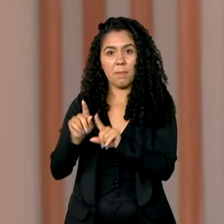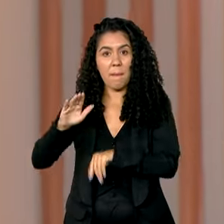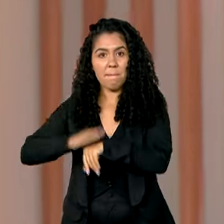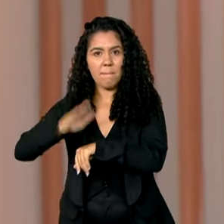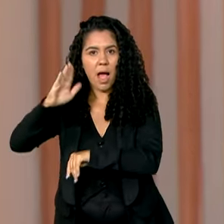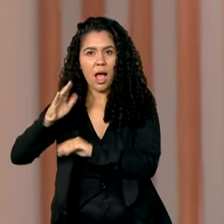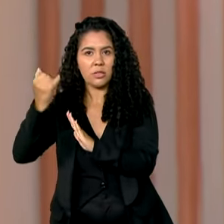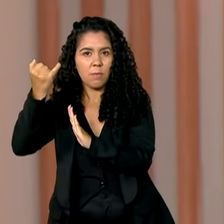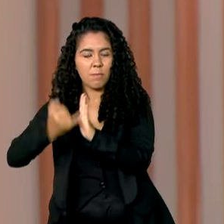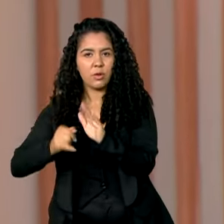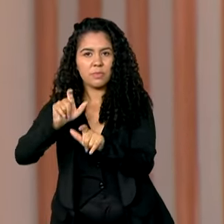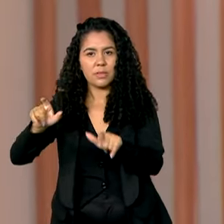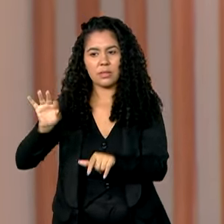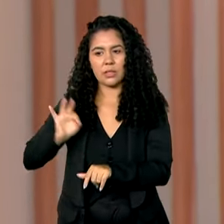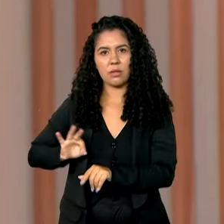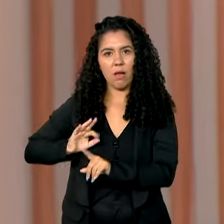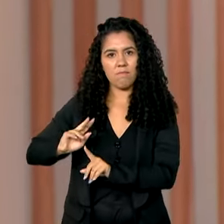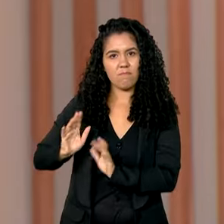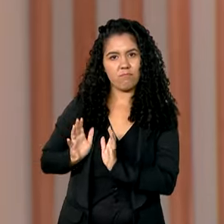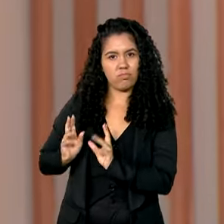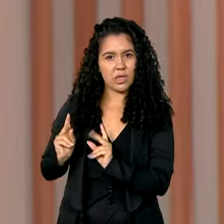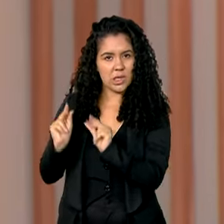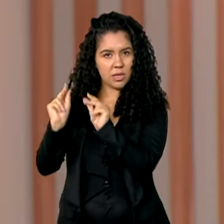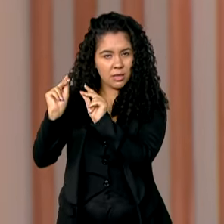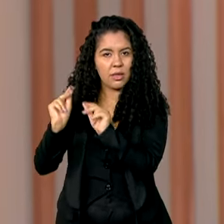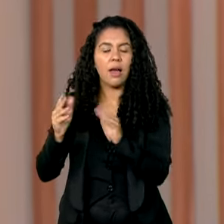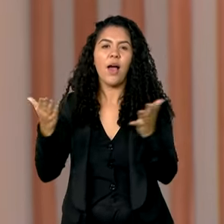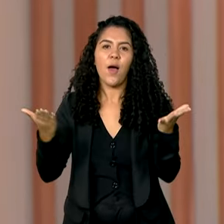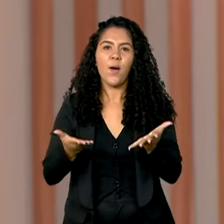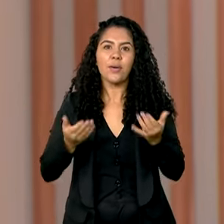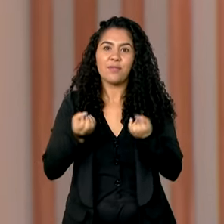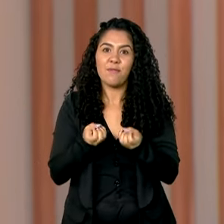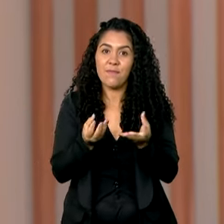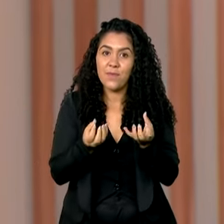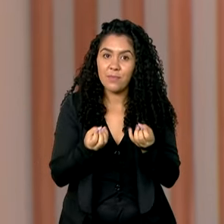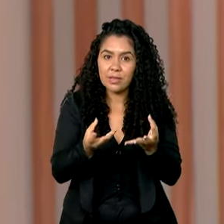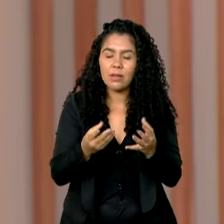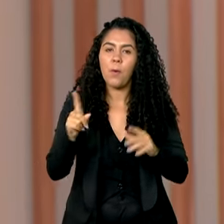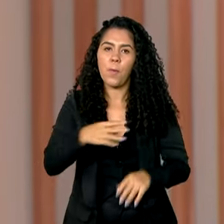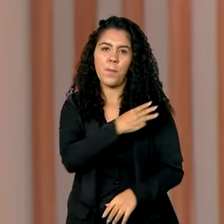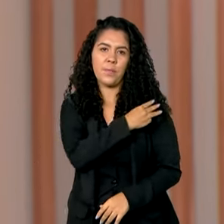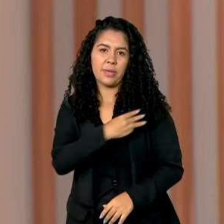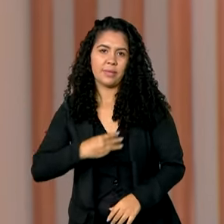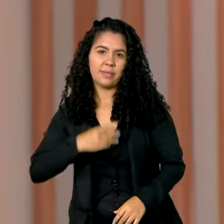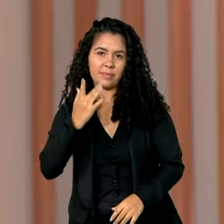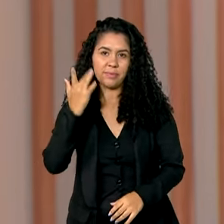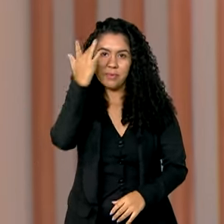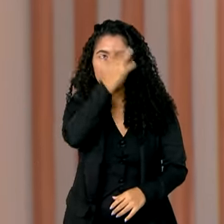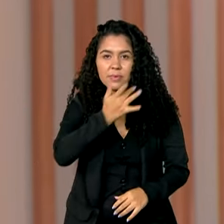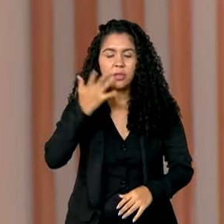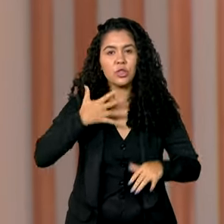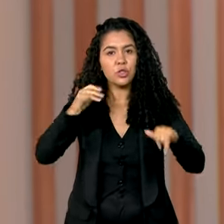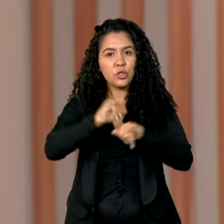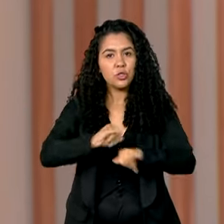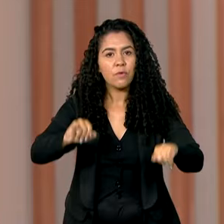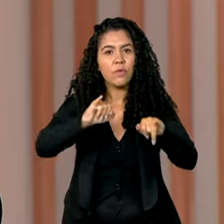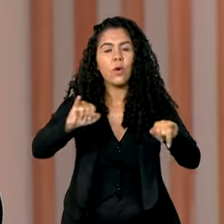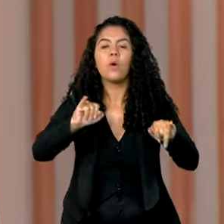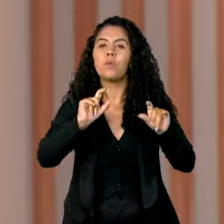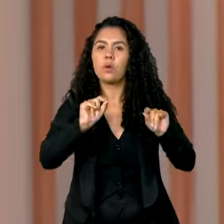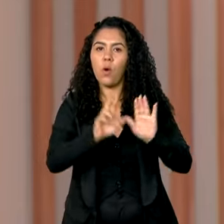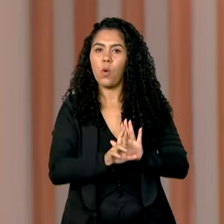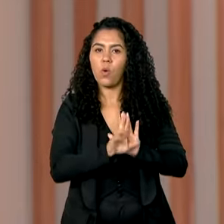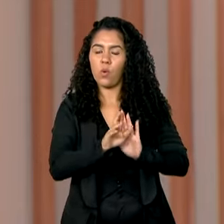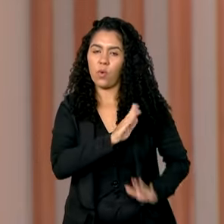É com essa notícia que abrimos a edição de hoje do Brasil em dia. O ministro da Fazenda, Fernando Haddad, anunciou que o governo federal vai